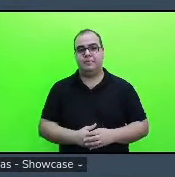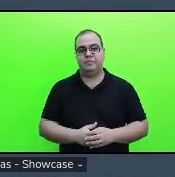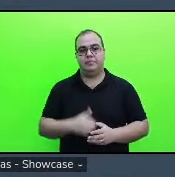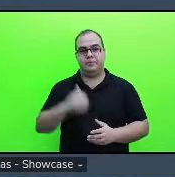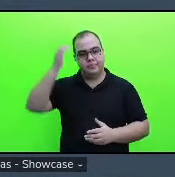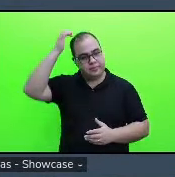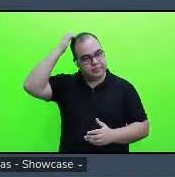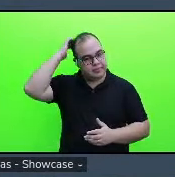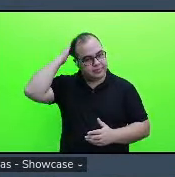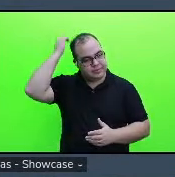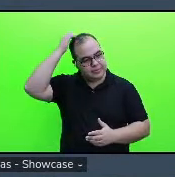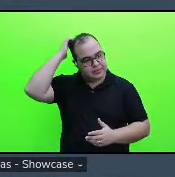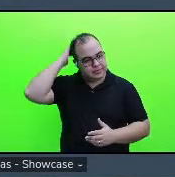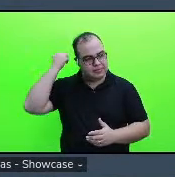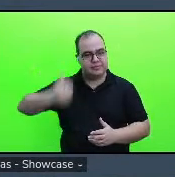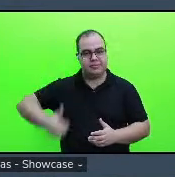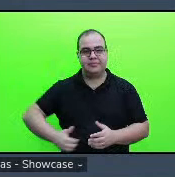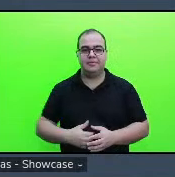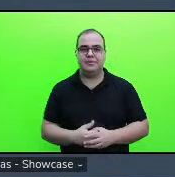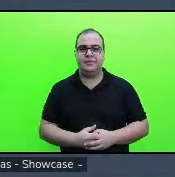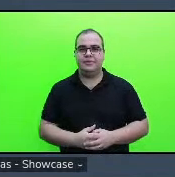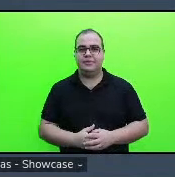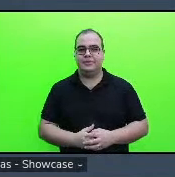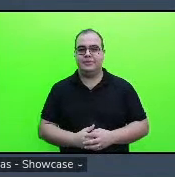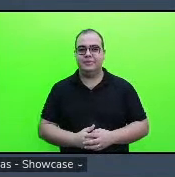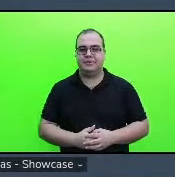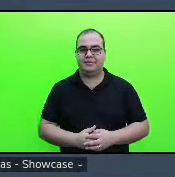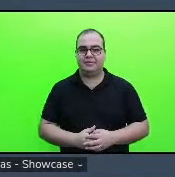professor Alex professora Catarina